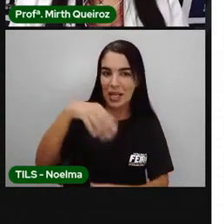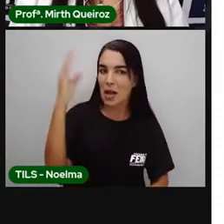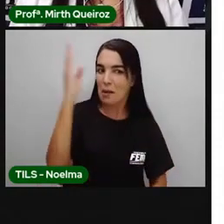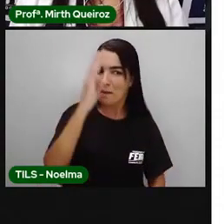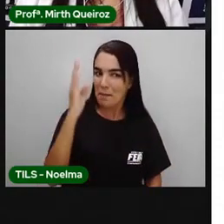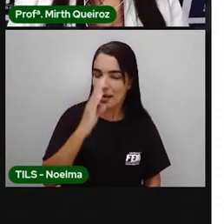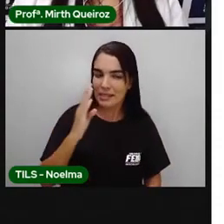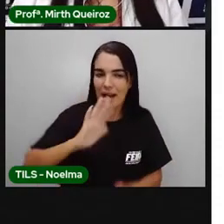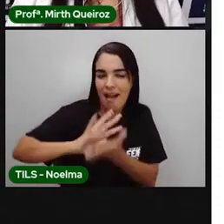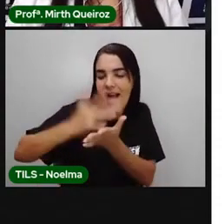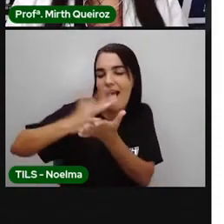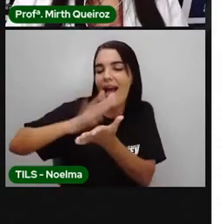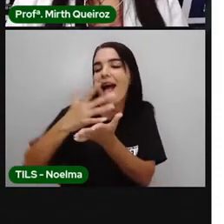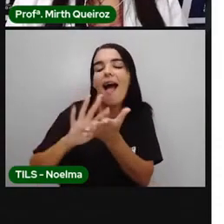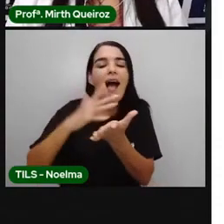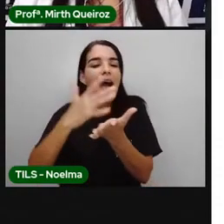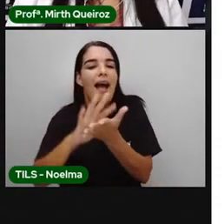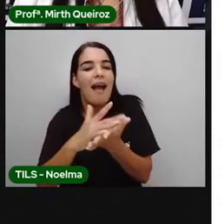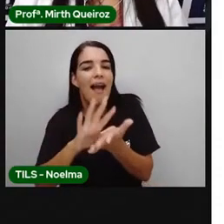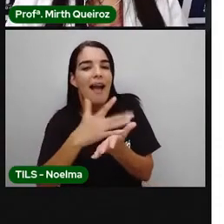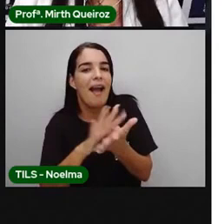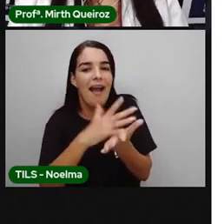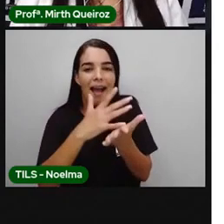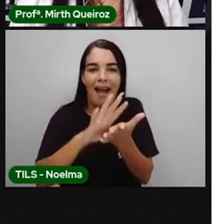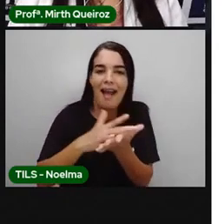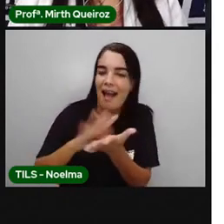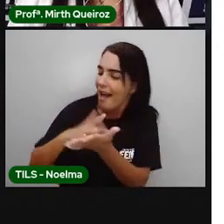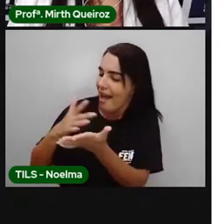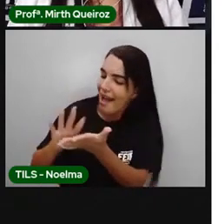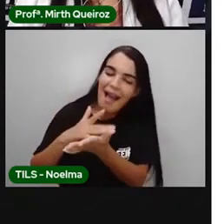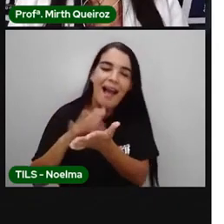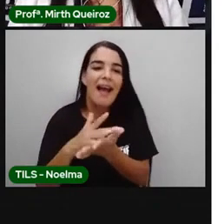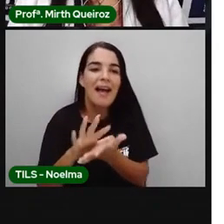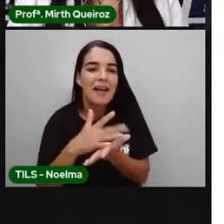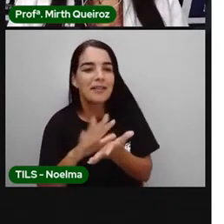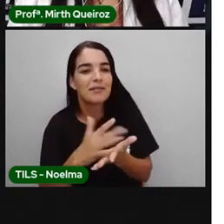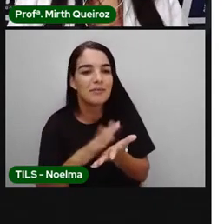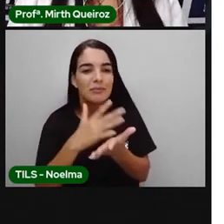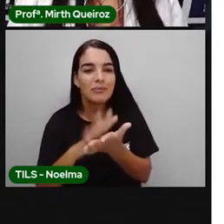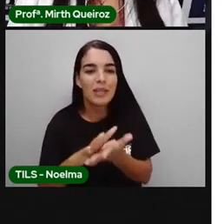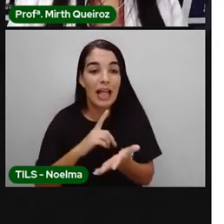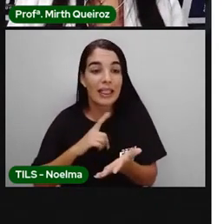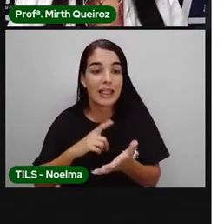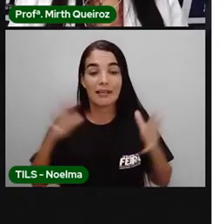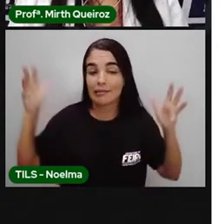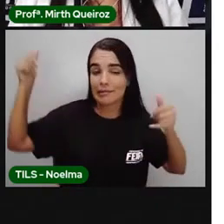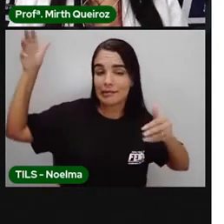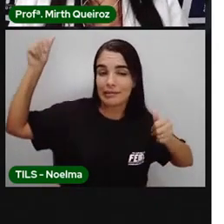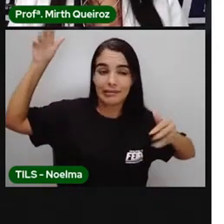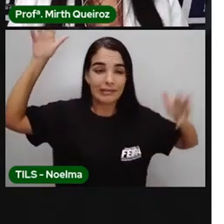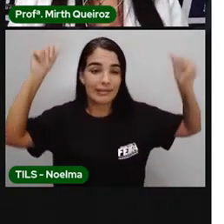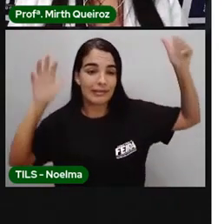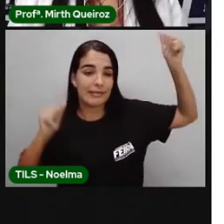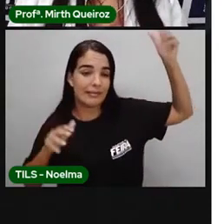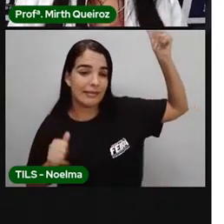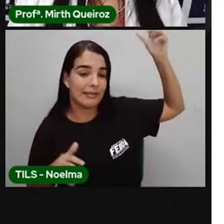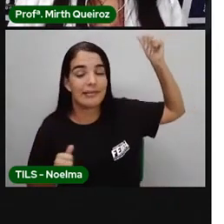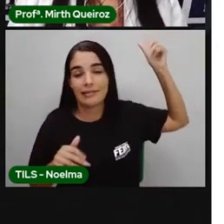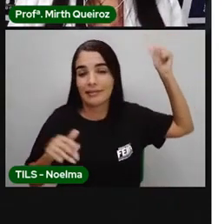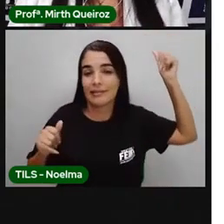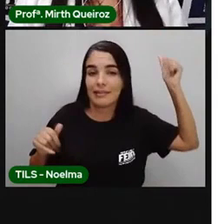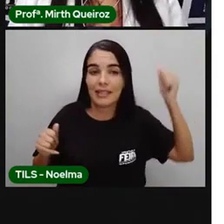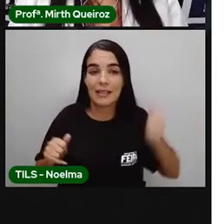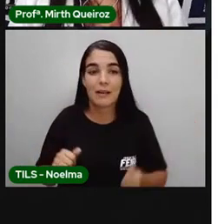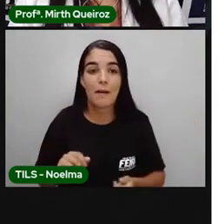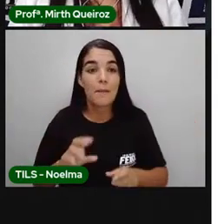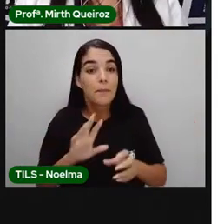O samba, né? Aqui está errado, mas é o samba. Zongo, carimbol, machiche, maculele,